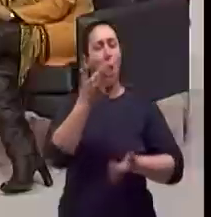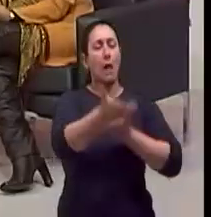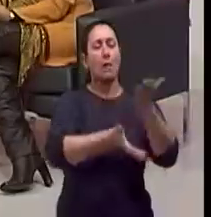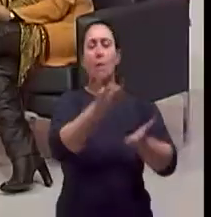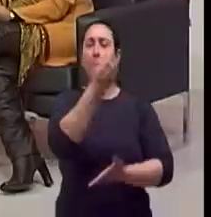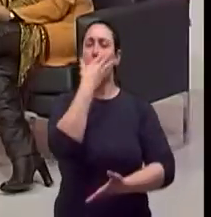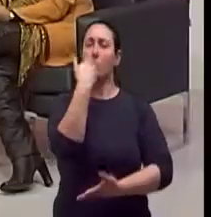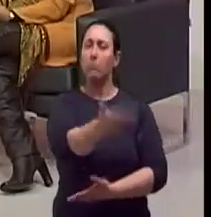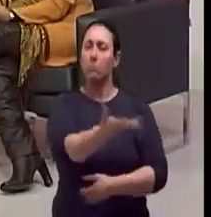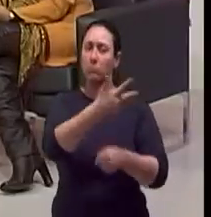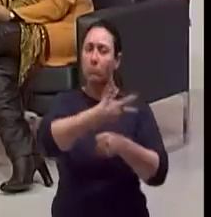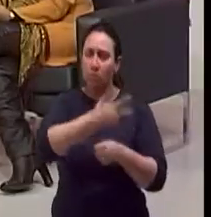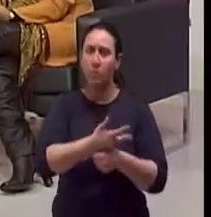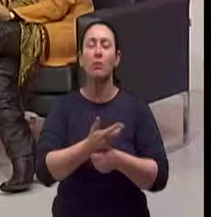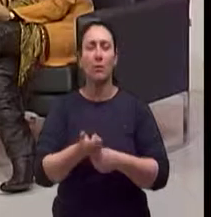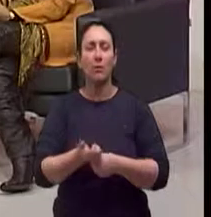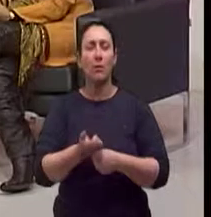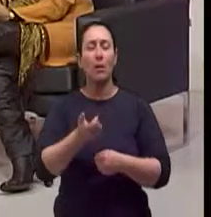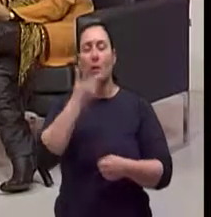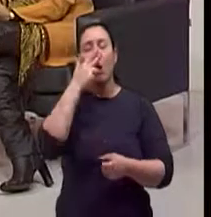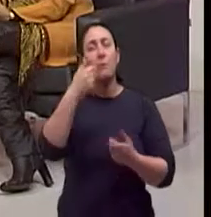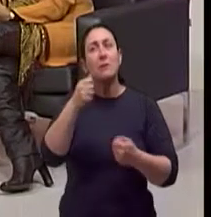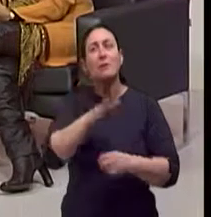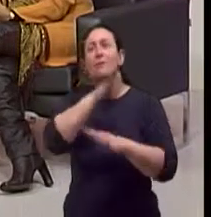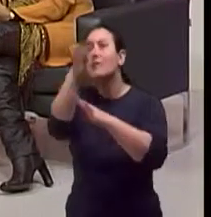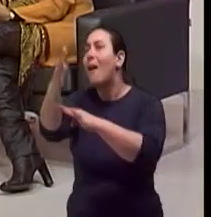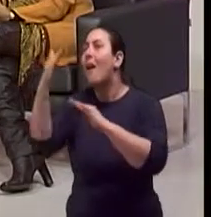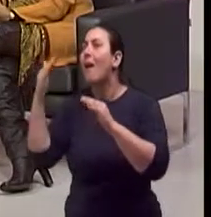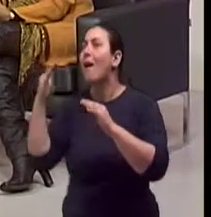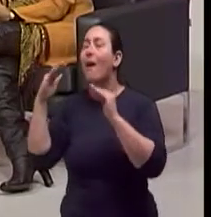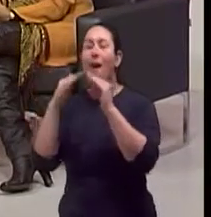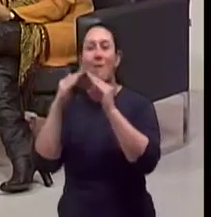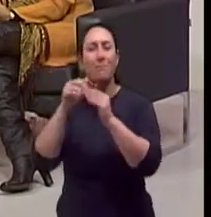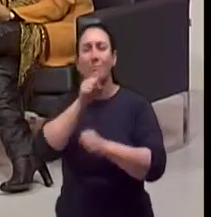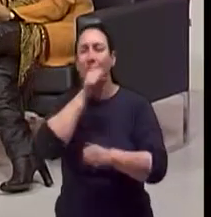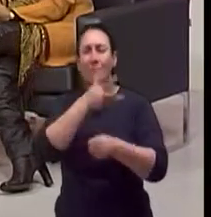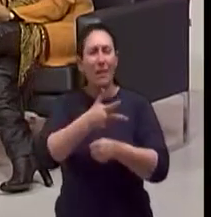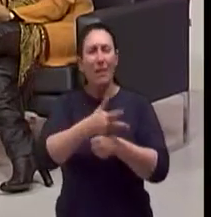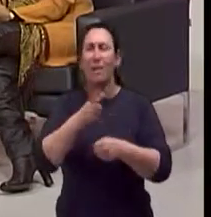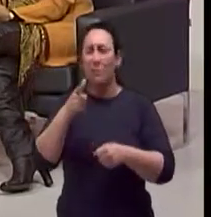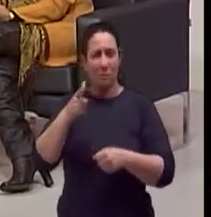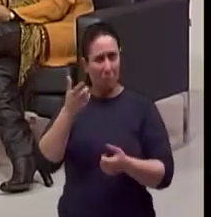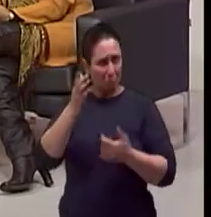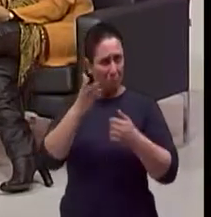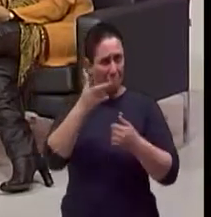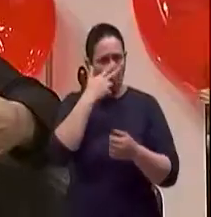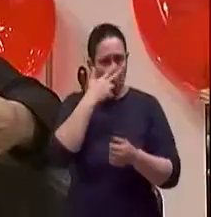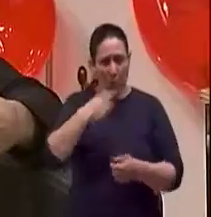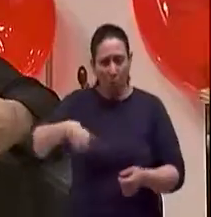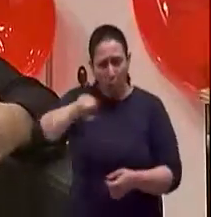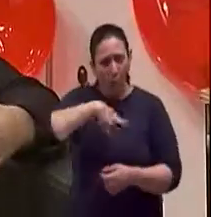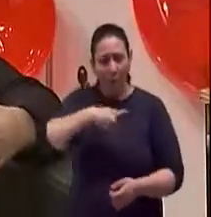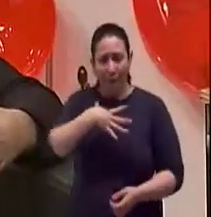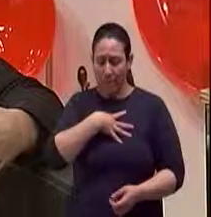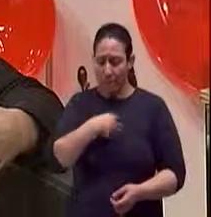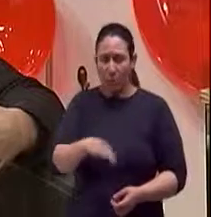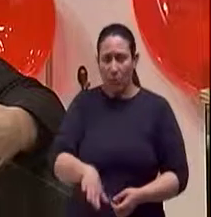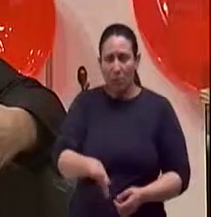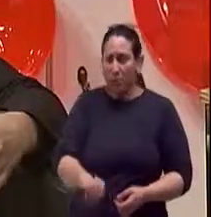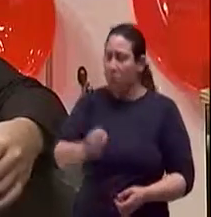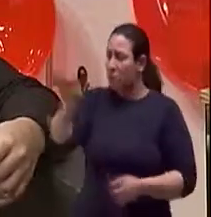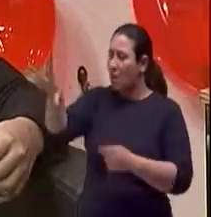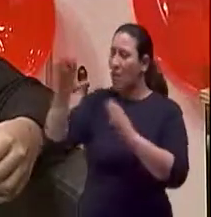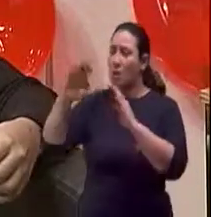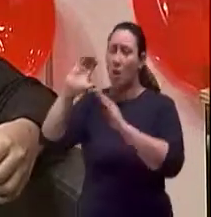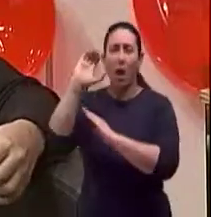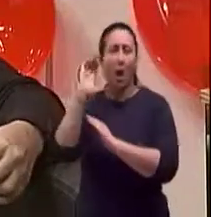que eu já fui lá olhar a minha amiga. Não tem medo, a gente não olha creche para os filhos, não olha escola, não olha faculdade.